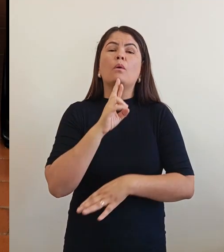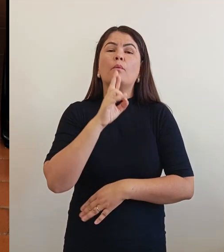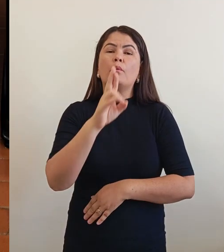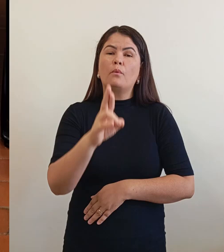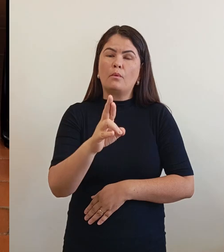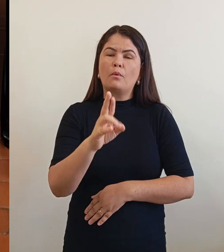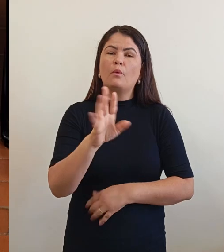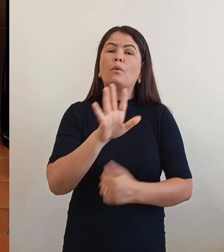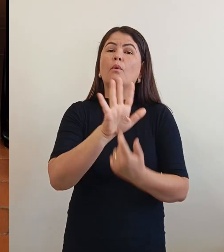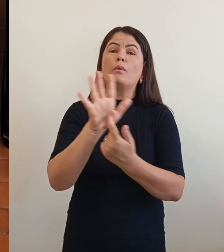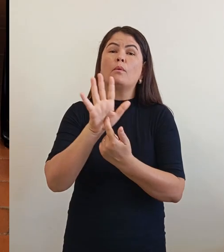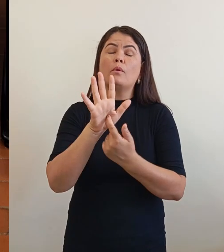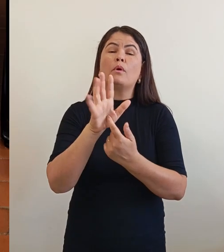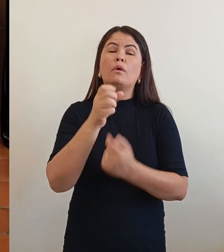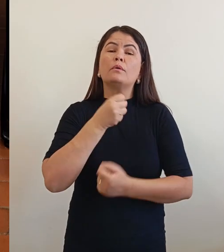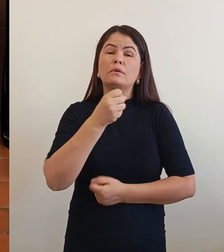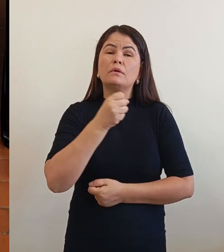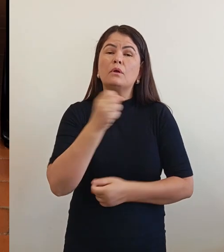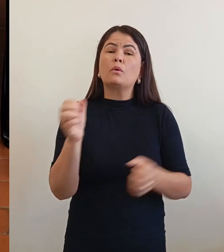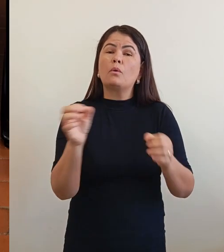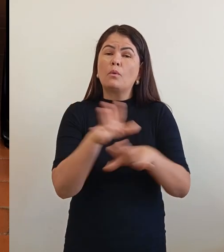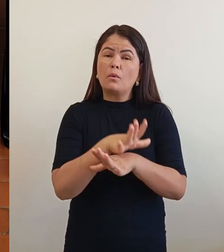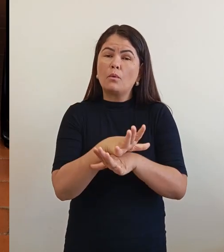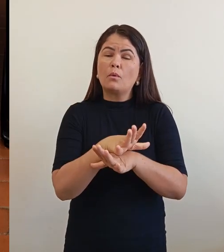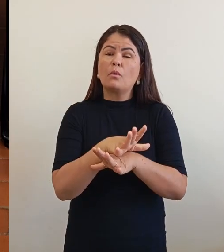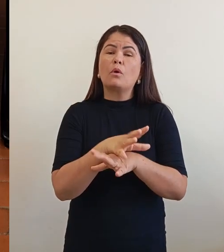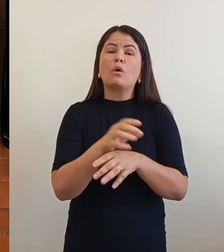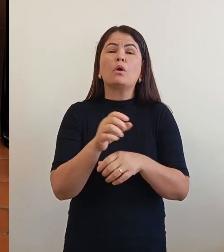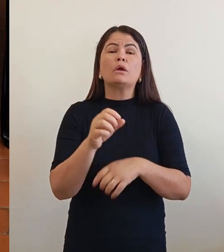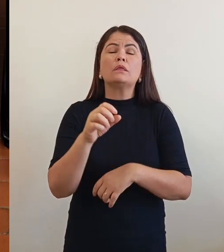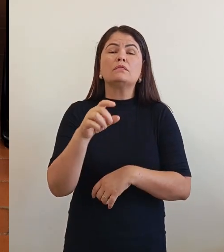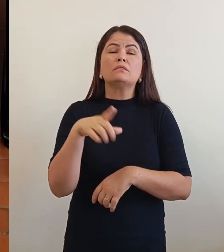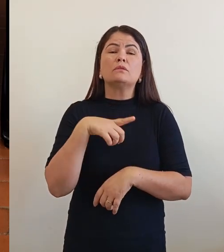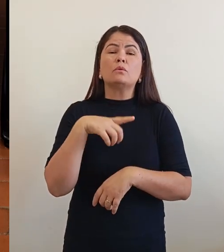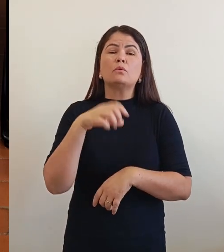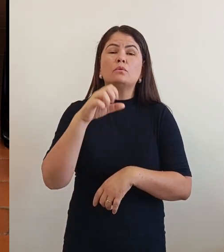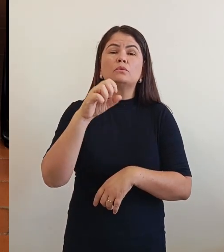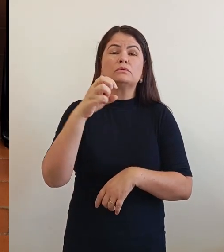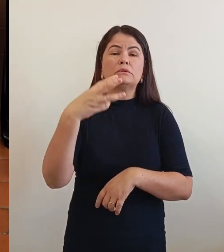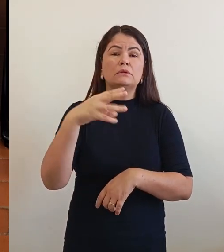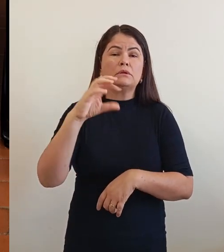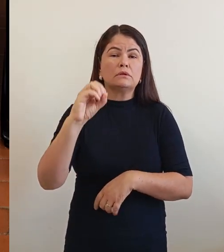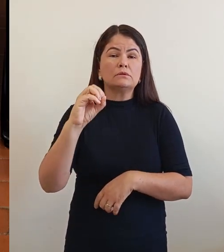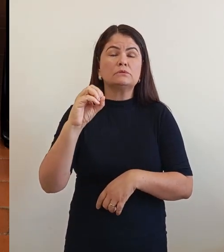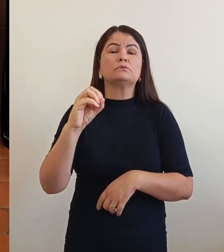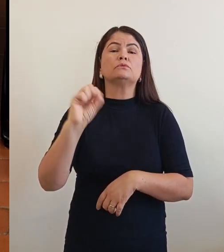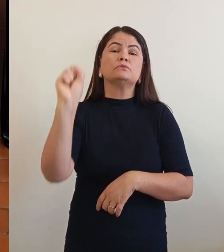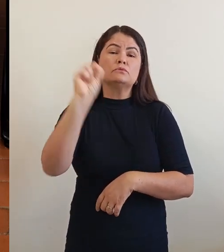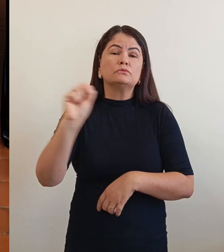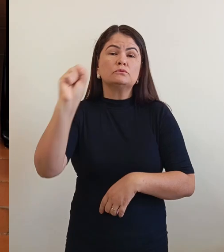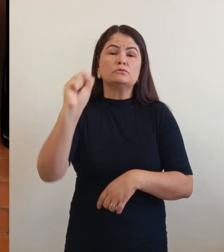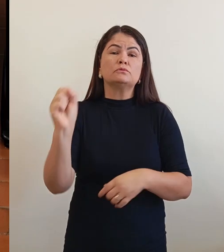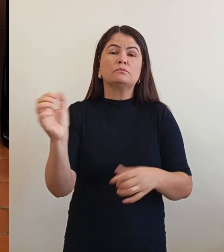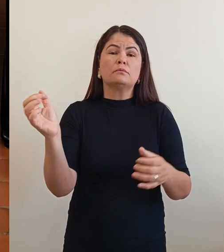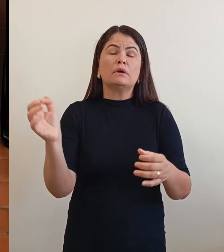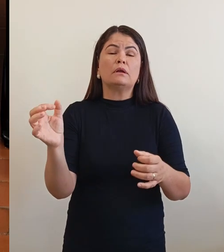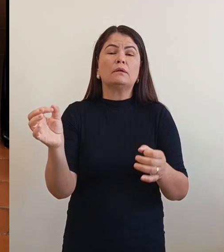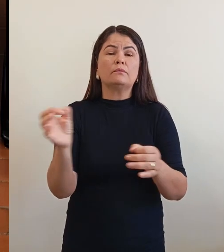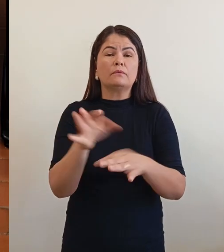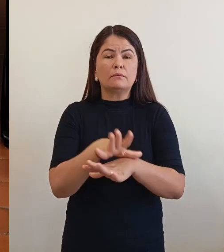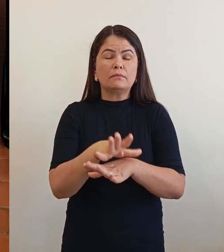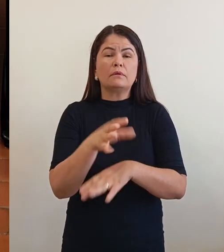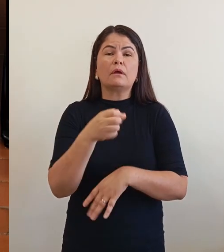será assinalado ao entrevistado, que conclua, concedendo mais 30 segundos para fechar a fala. Candidato Cezinha,